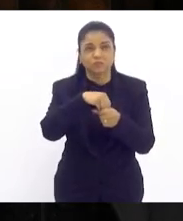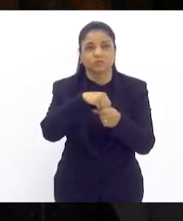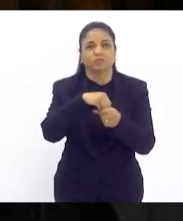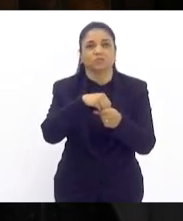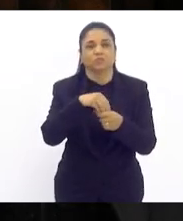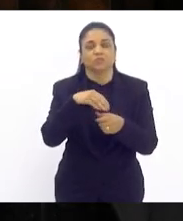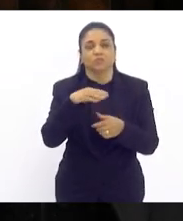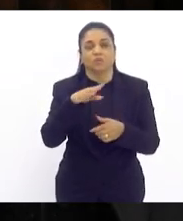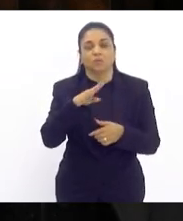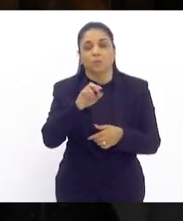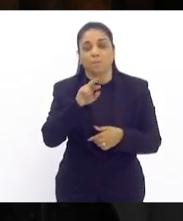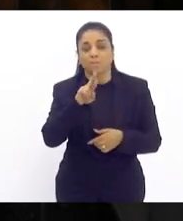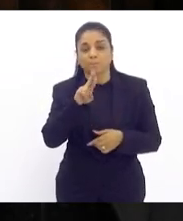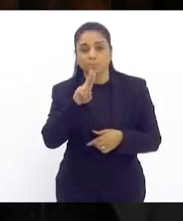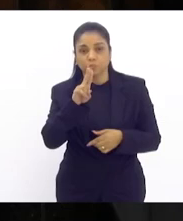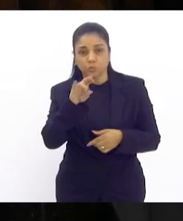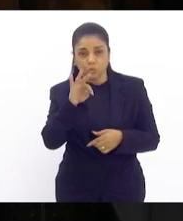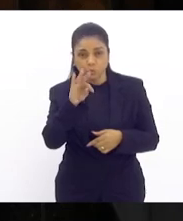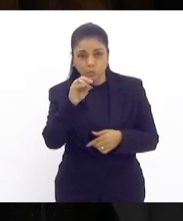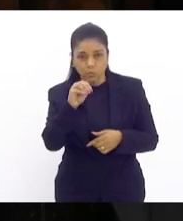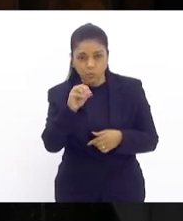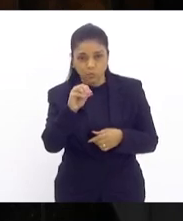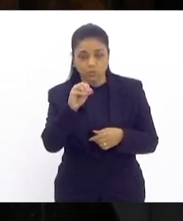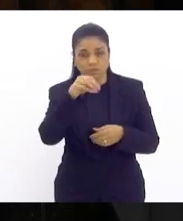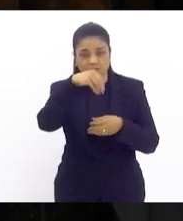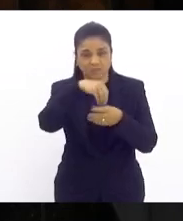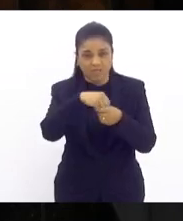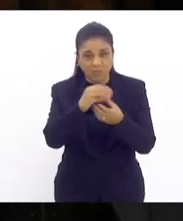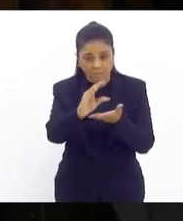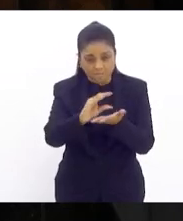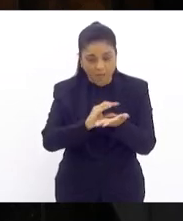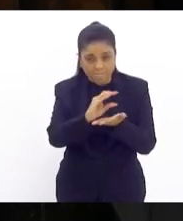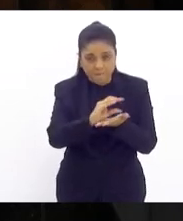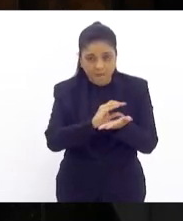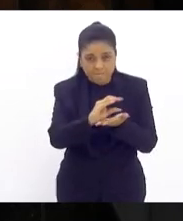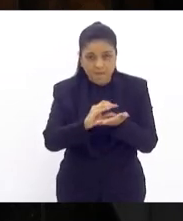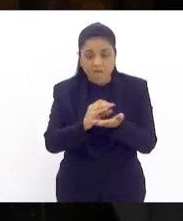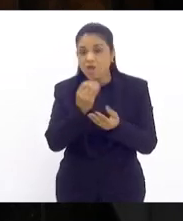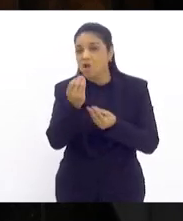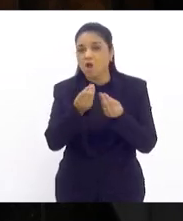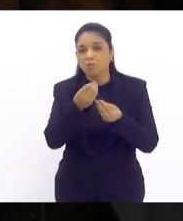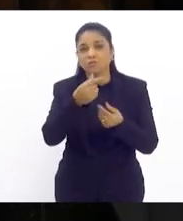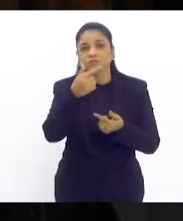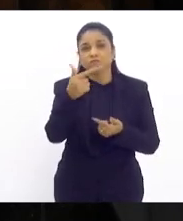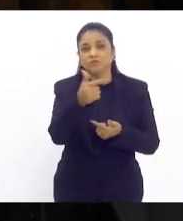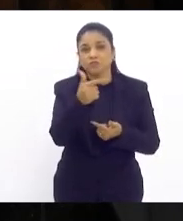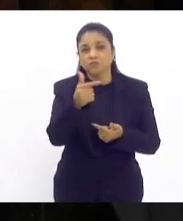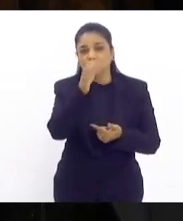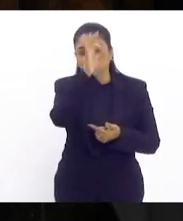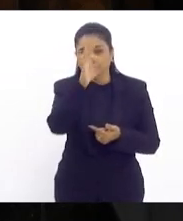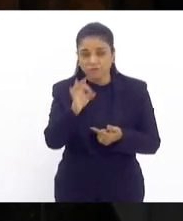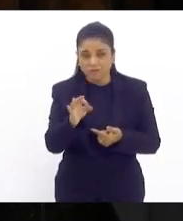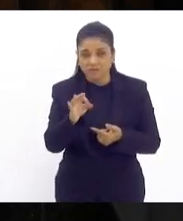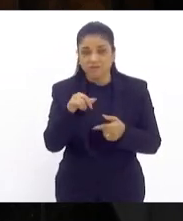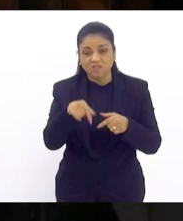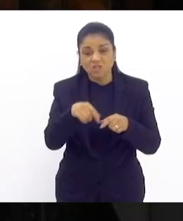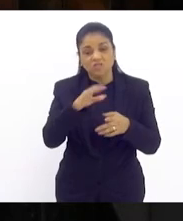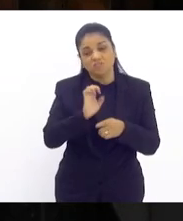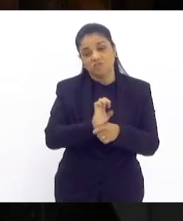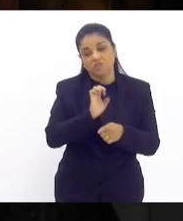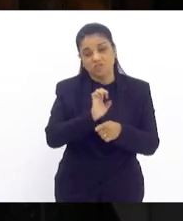% como é que a União quer exigir que os estados inclusive o Rio de Janeiro